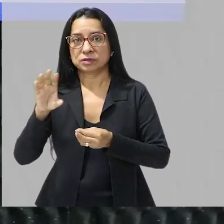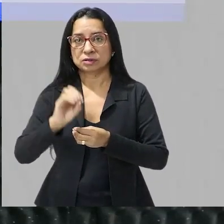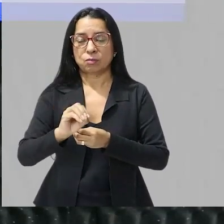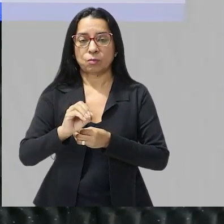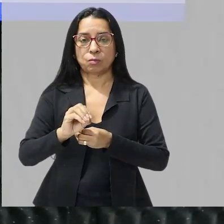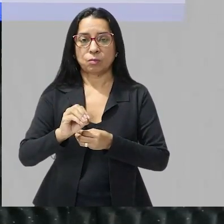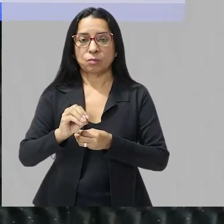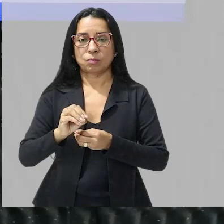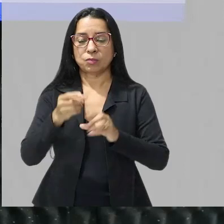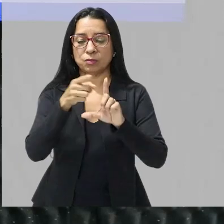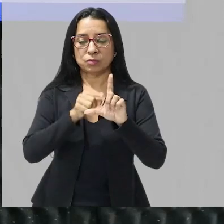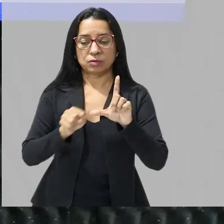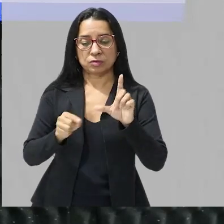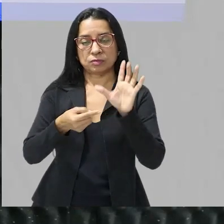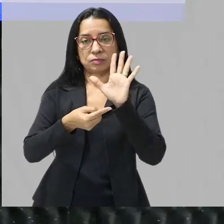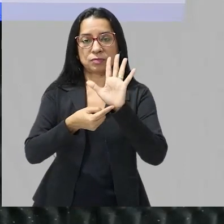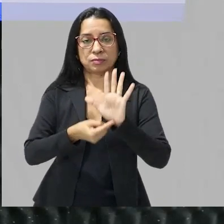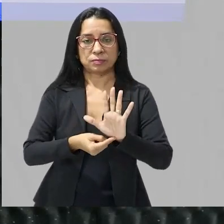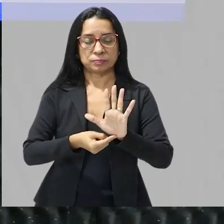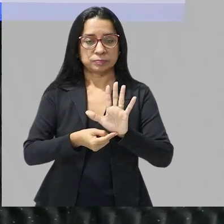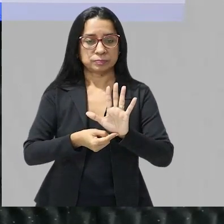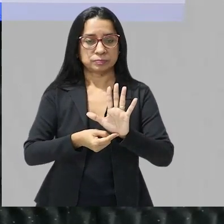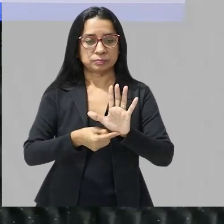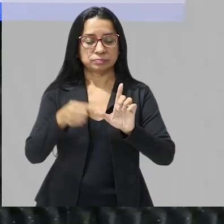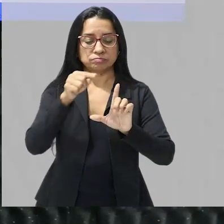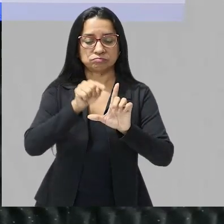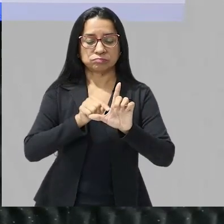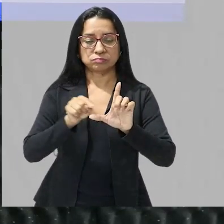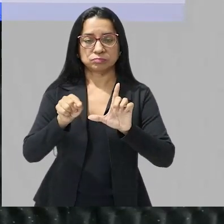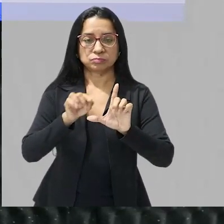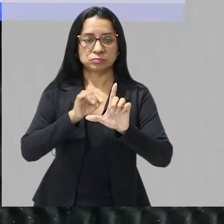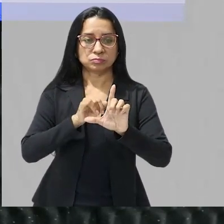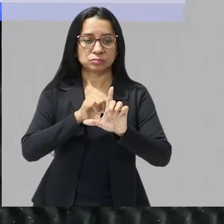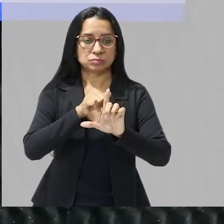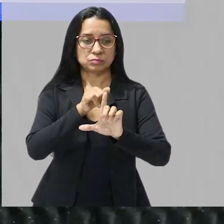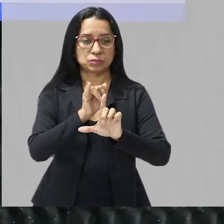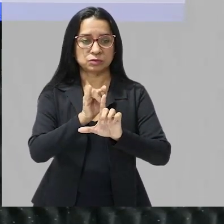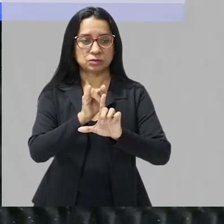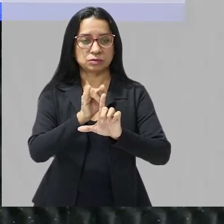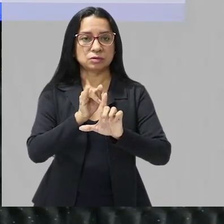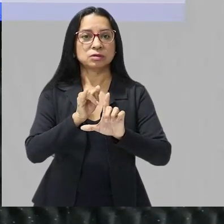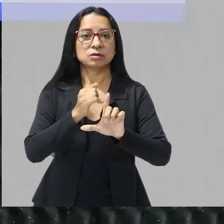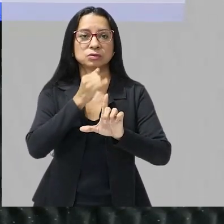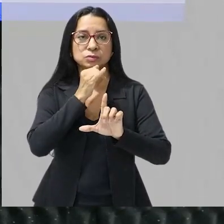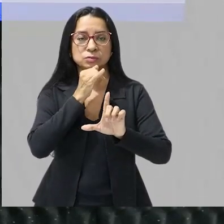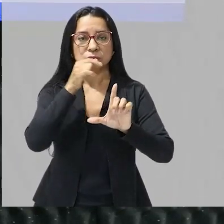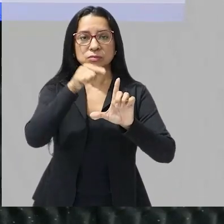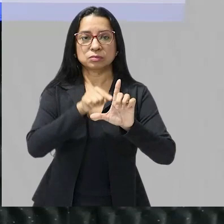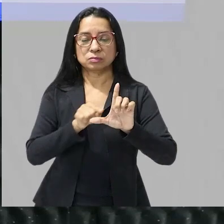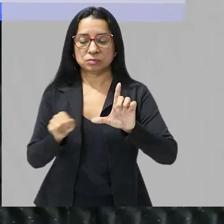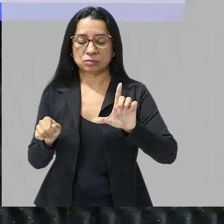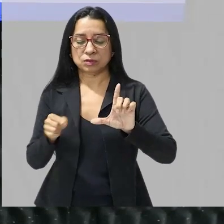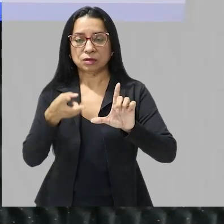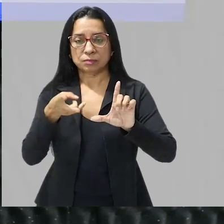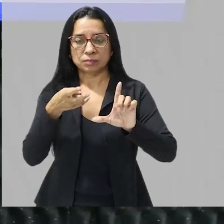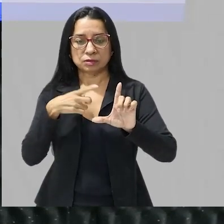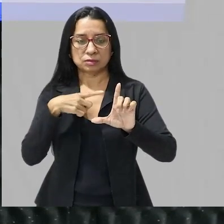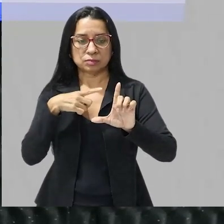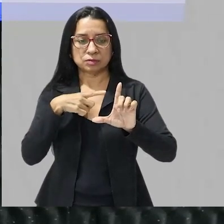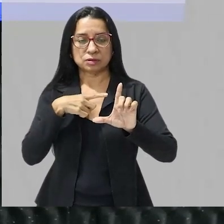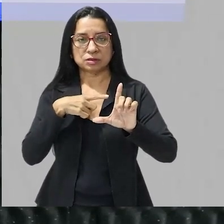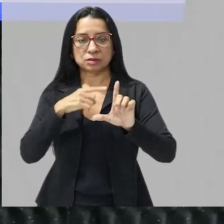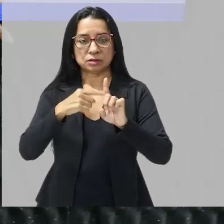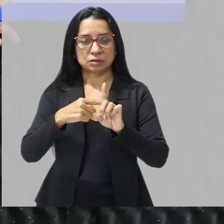apresenta no eixo X as situações de temperatura e de pH percebam que aqui nós temos a